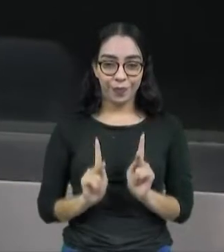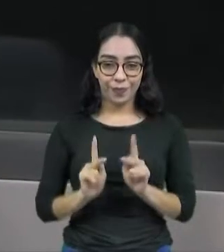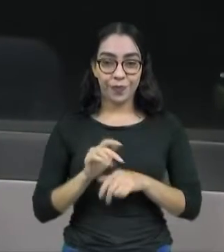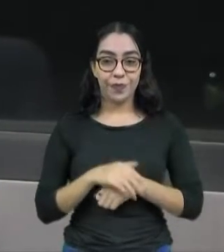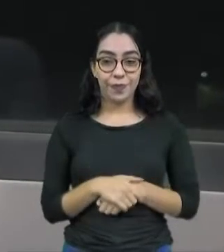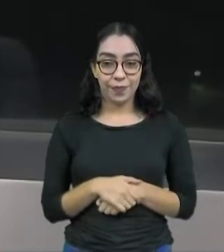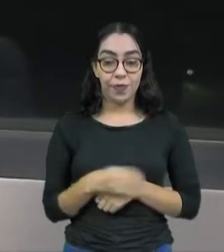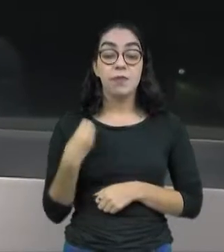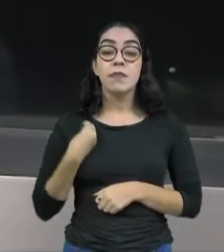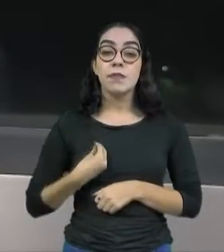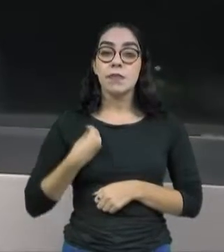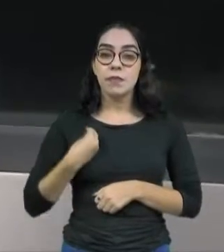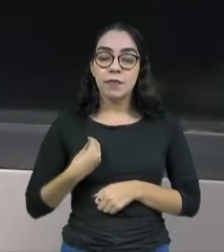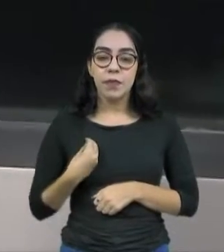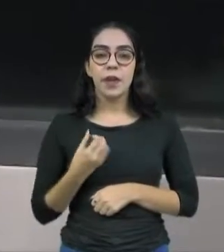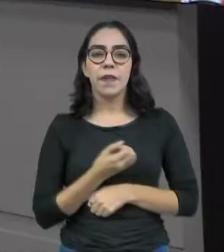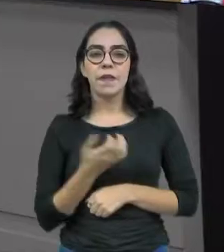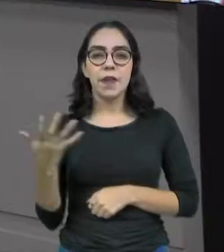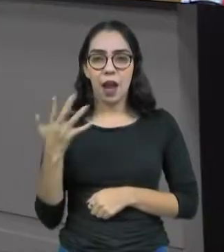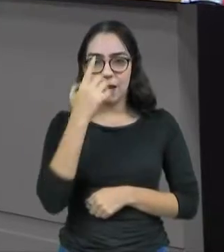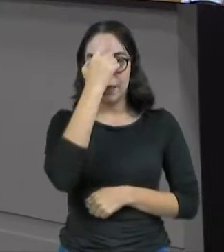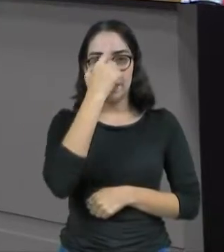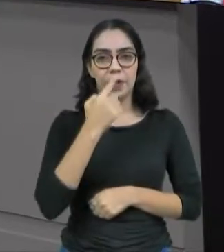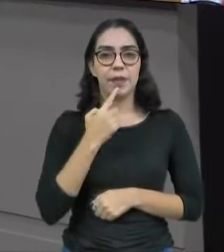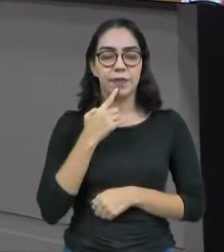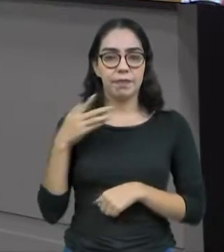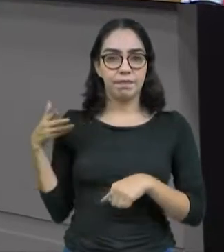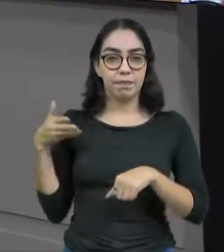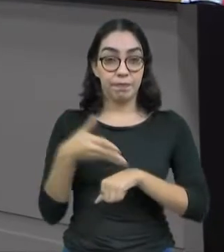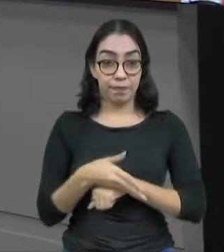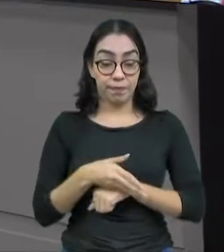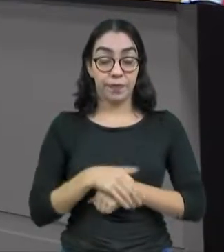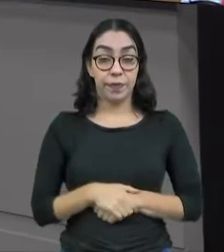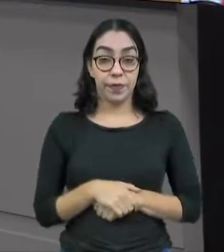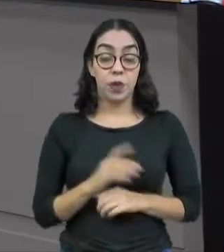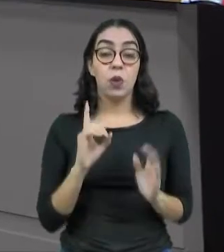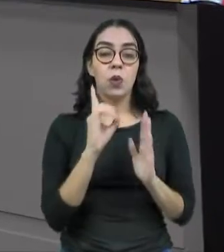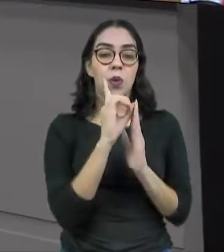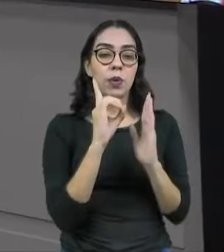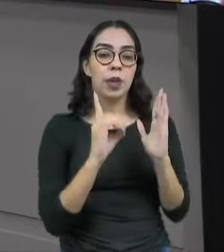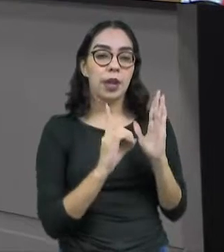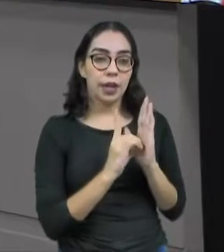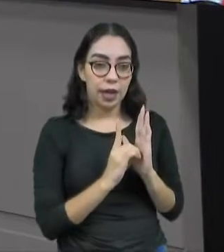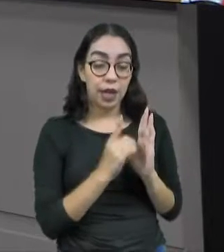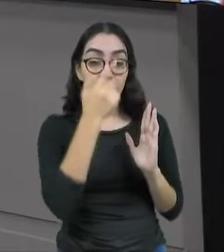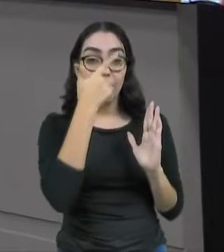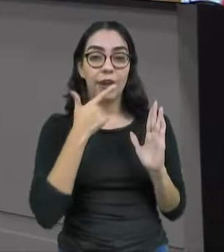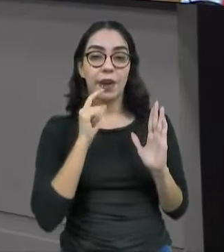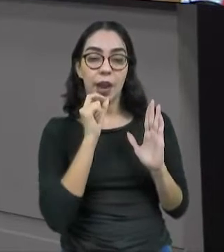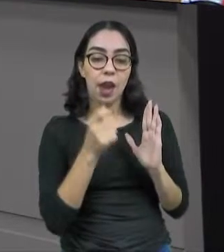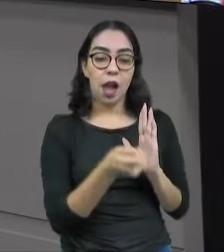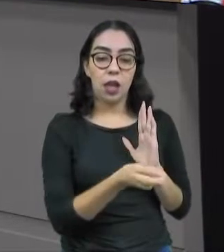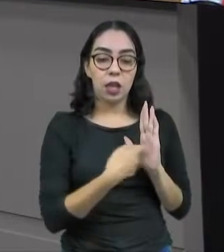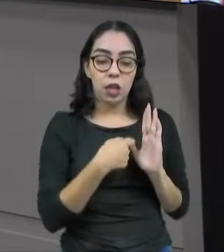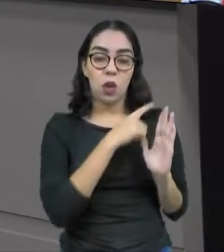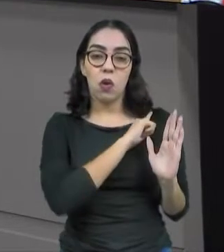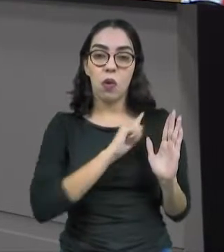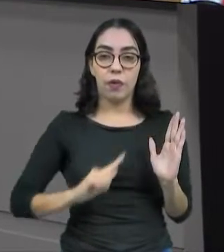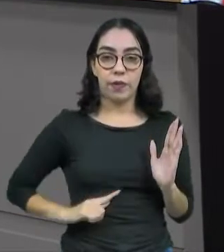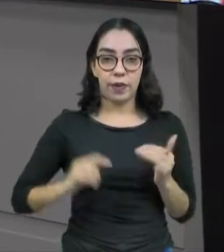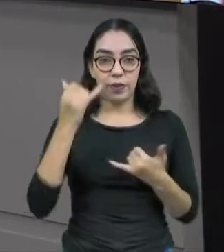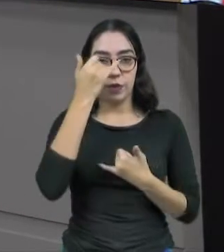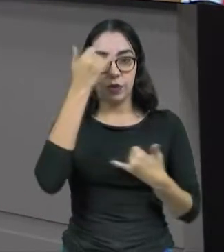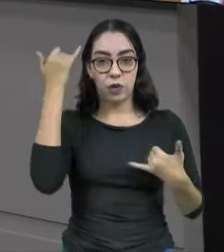diferentes entidades. O decreto foi assinado pela governadora Isolda Sela, no Palácio da Abolição.